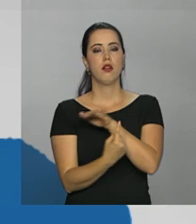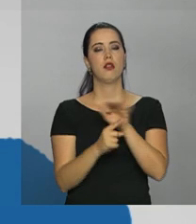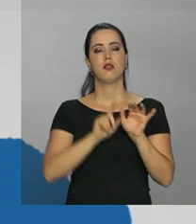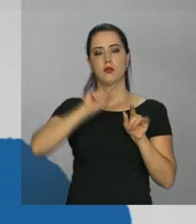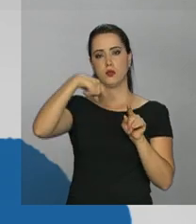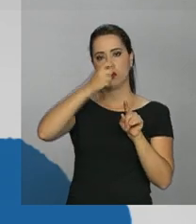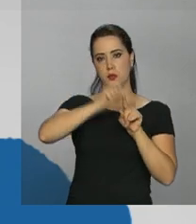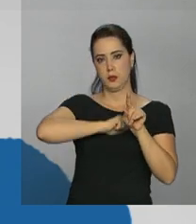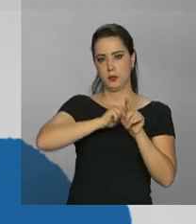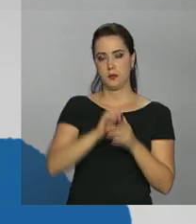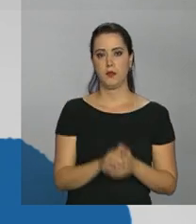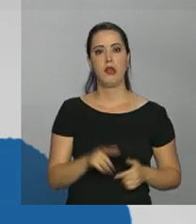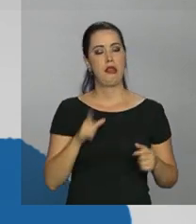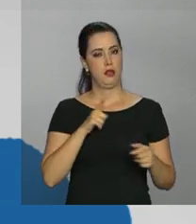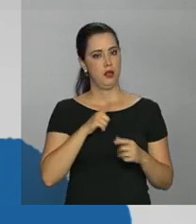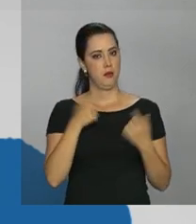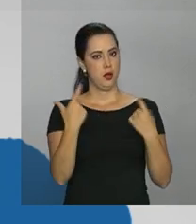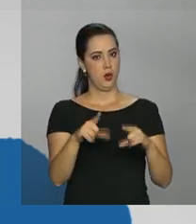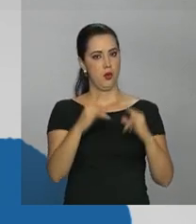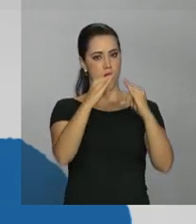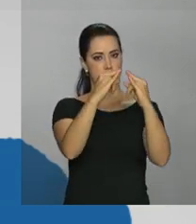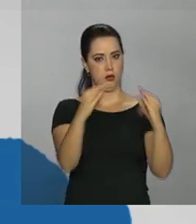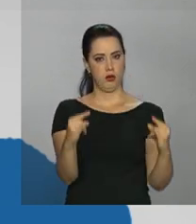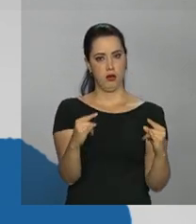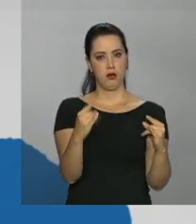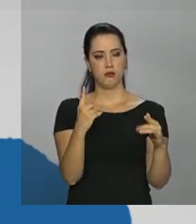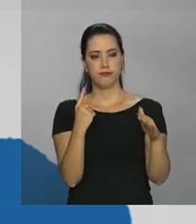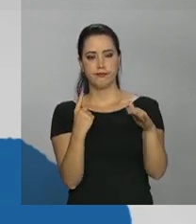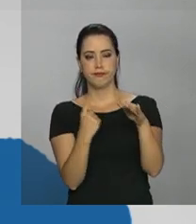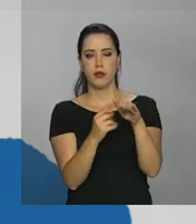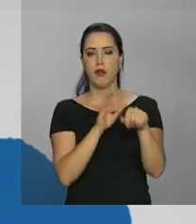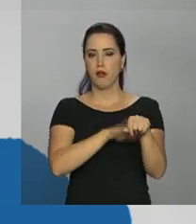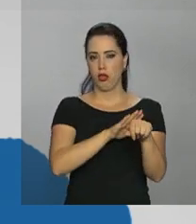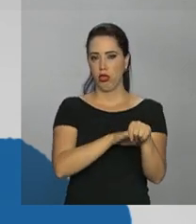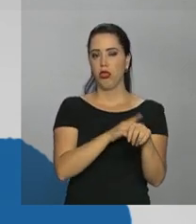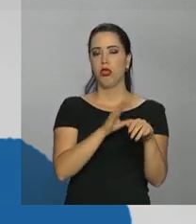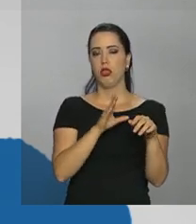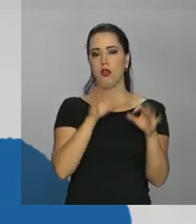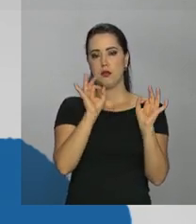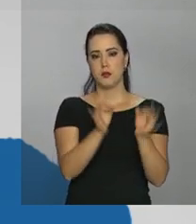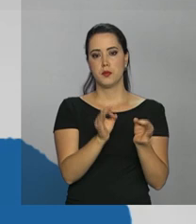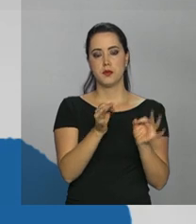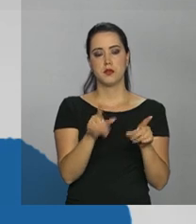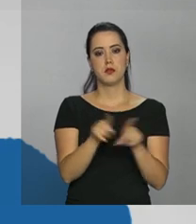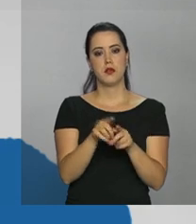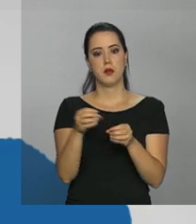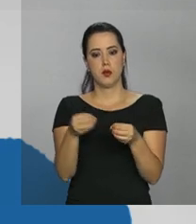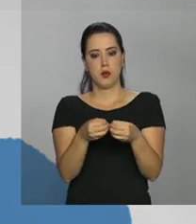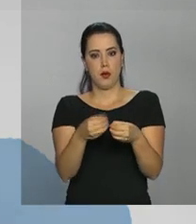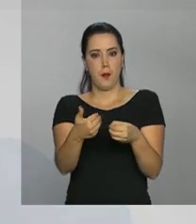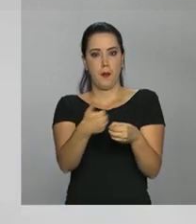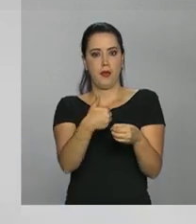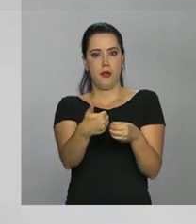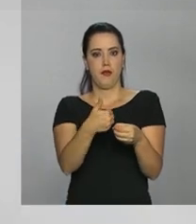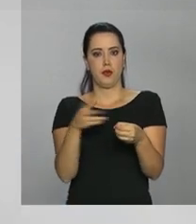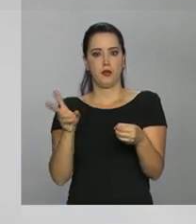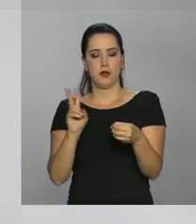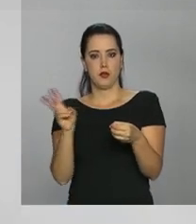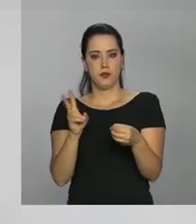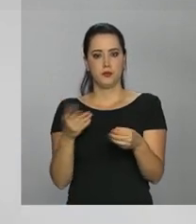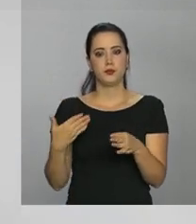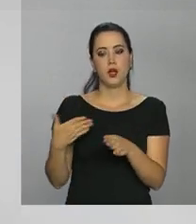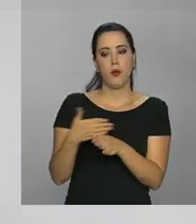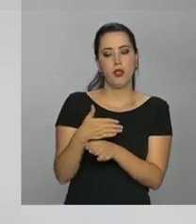ainda um abrigo temporário na cidade de Pacaraima, que fica na fronteira com a Venezuela. Ao passar pela